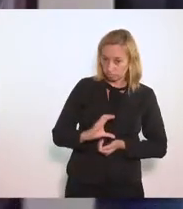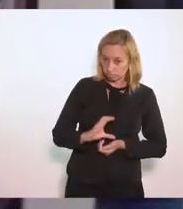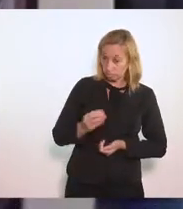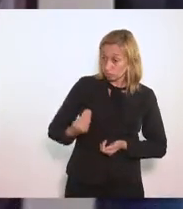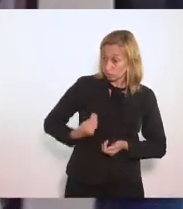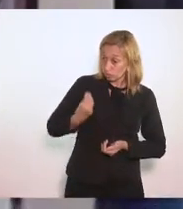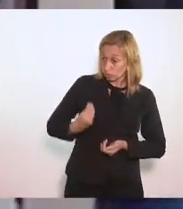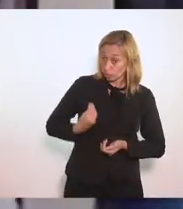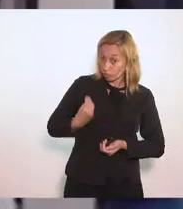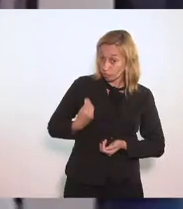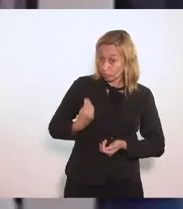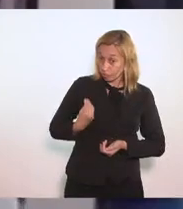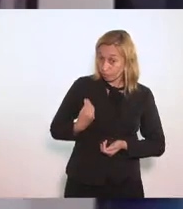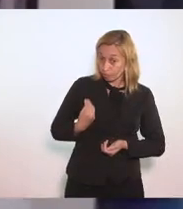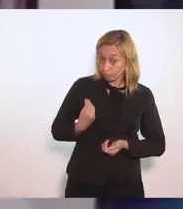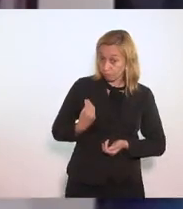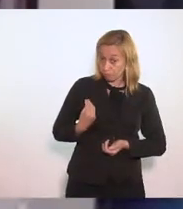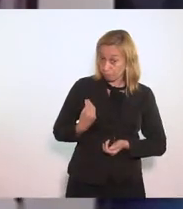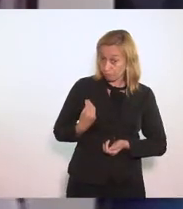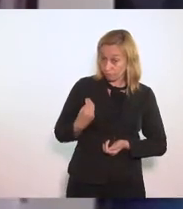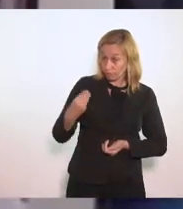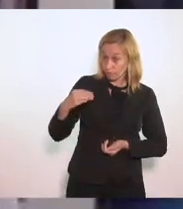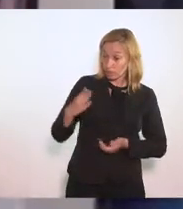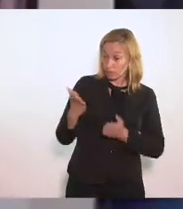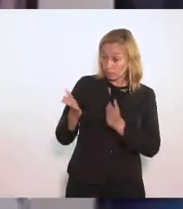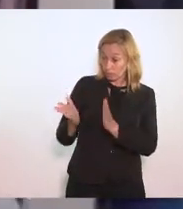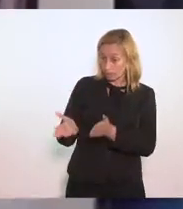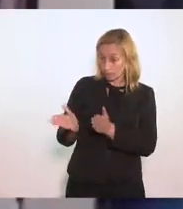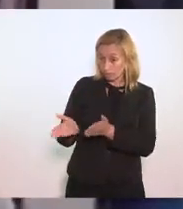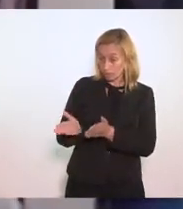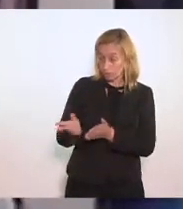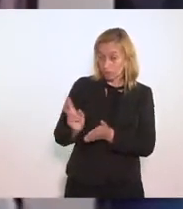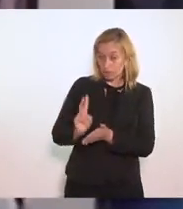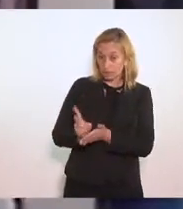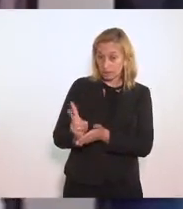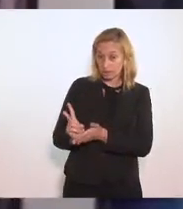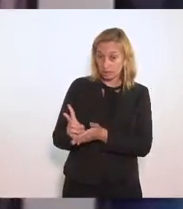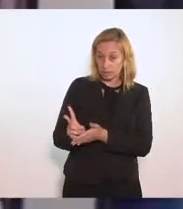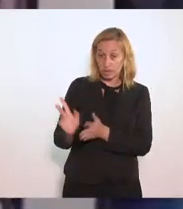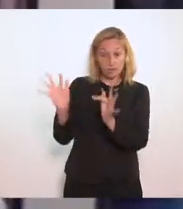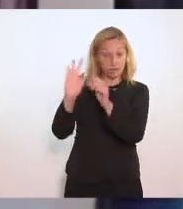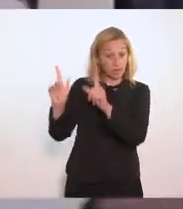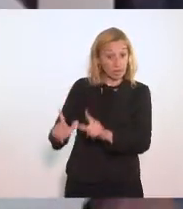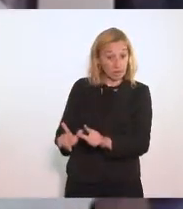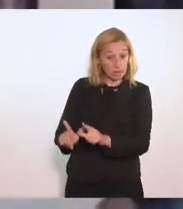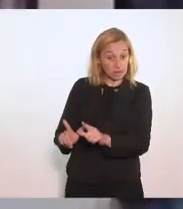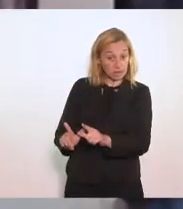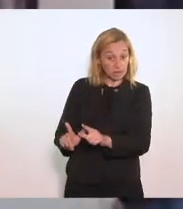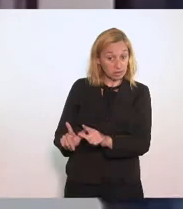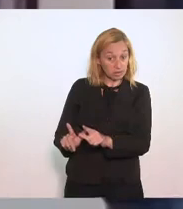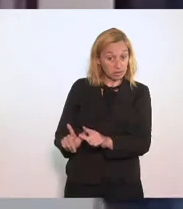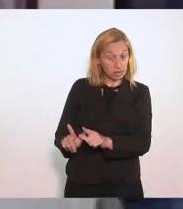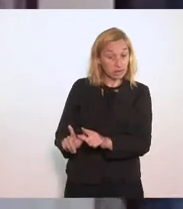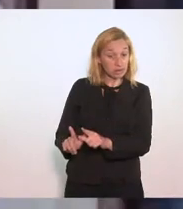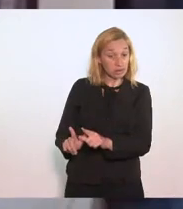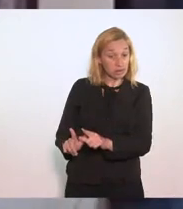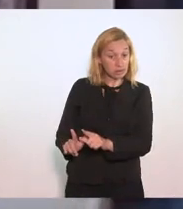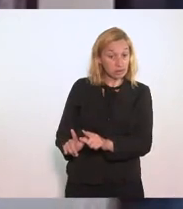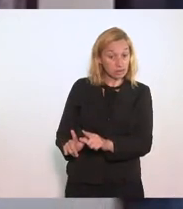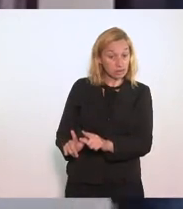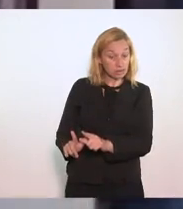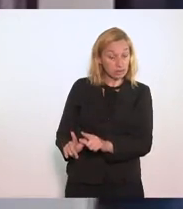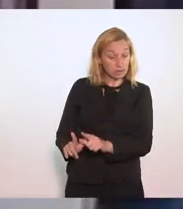vive De um modo Que Está o tempo Todo Feliz Carregando Felicidade